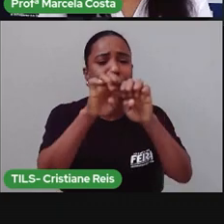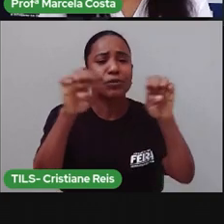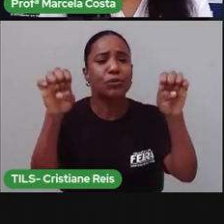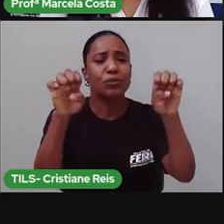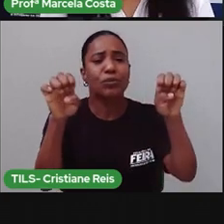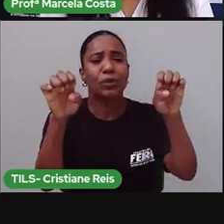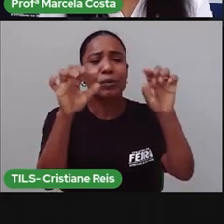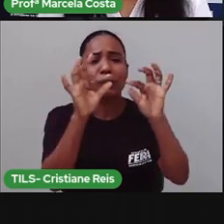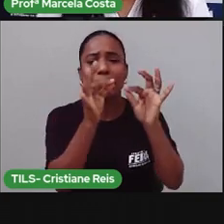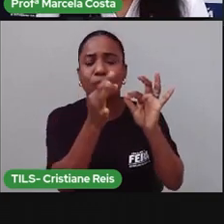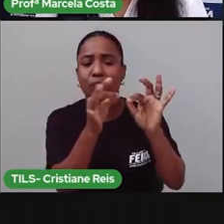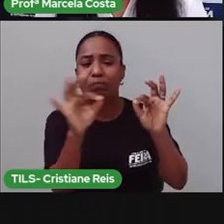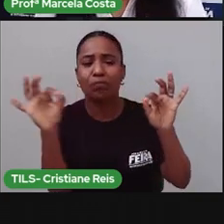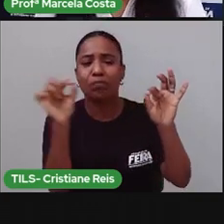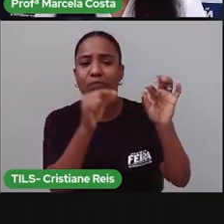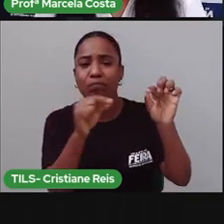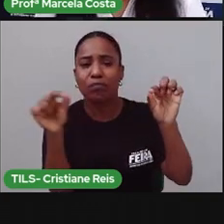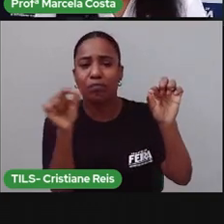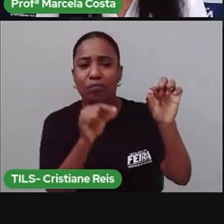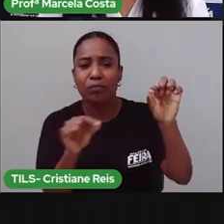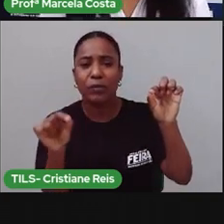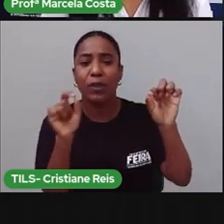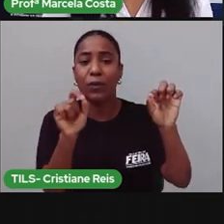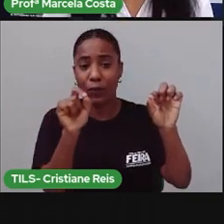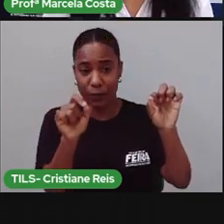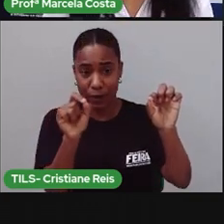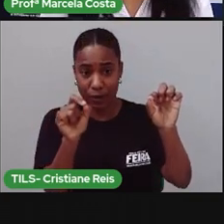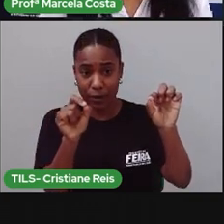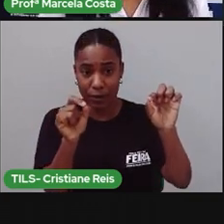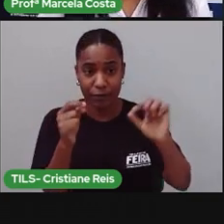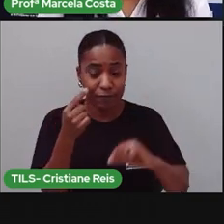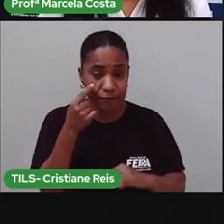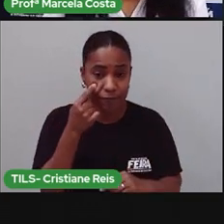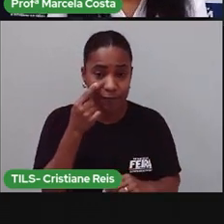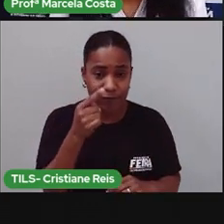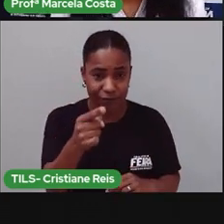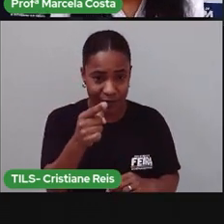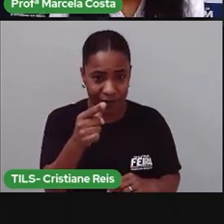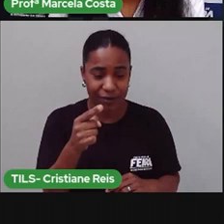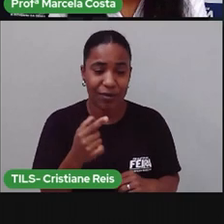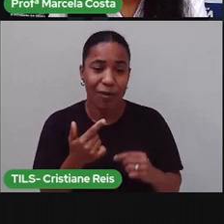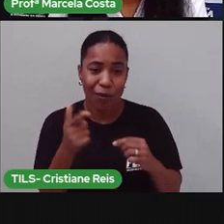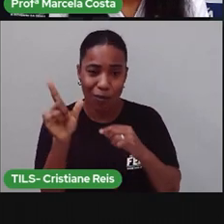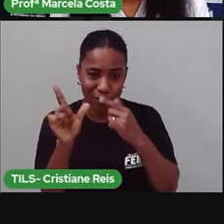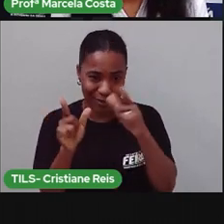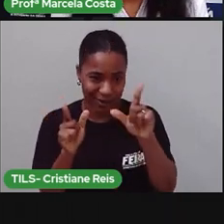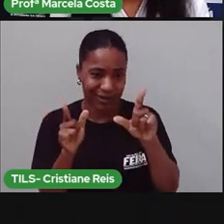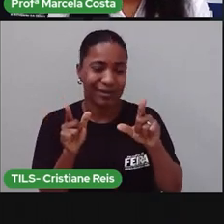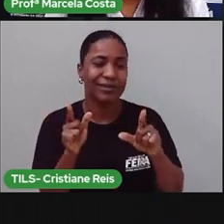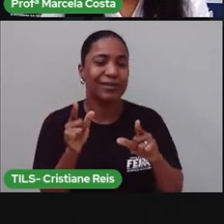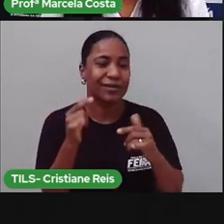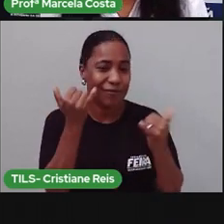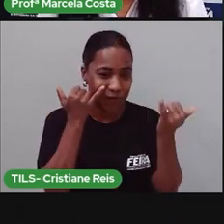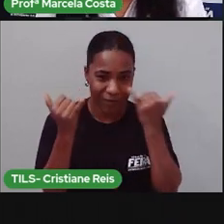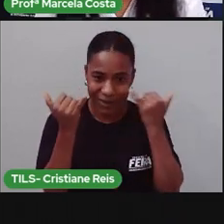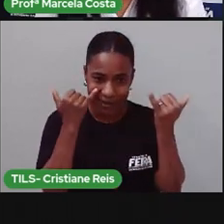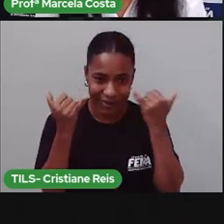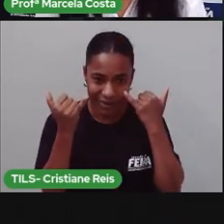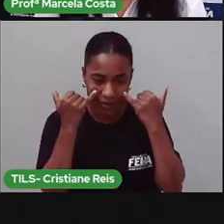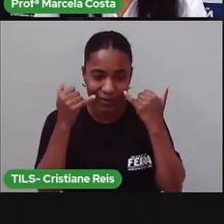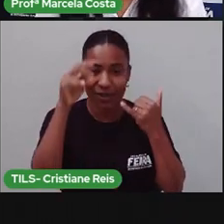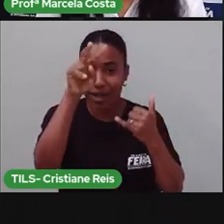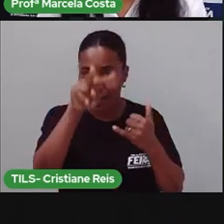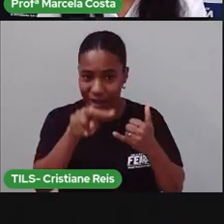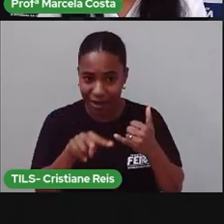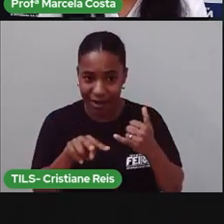Aqui eu trago outro exemplo de um bilhete com algumas informações que a gente vai explorar. Eu vou ler e depois a gente